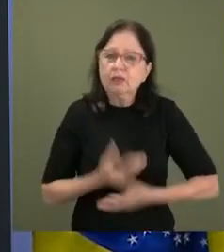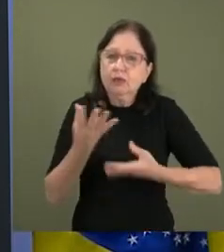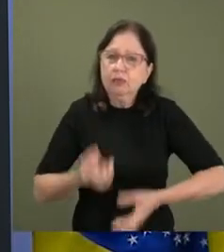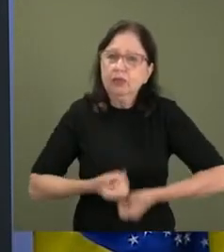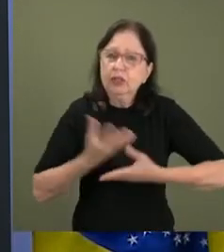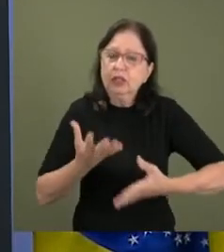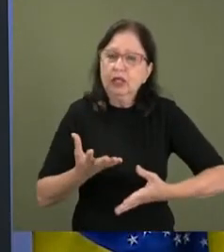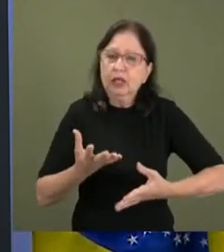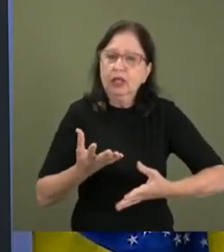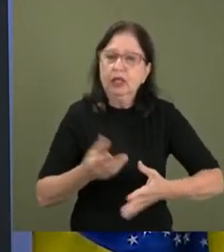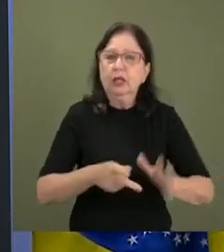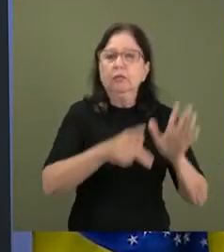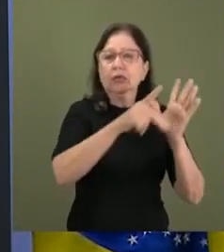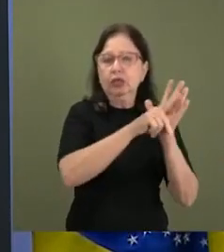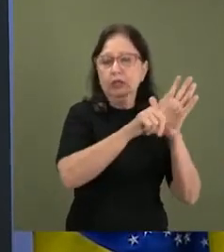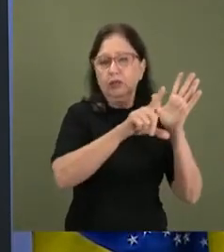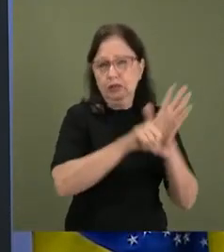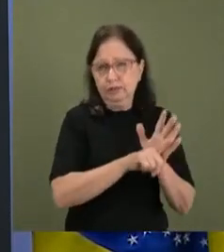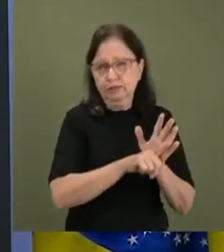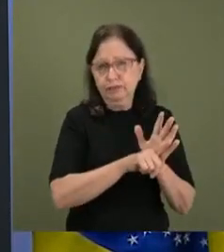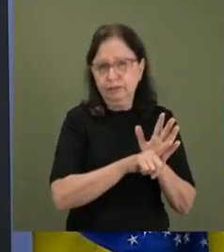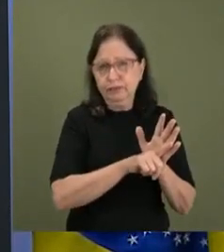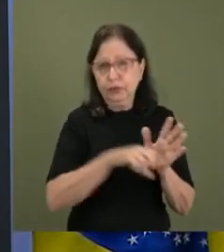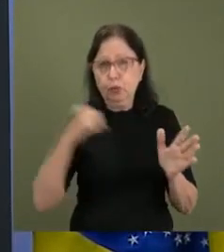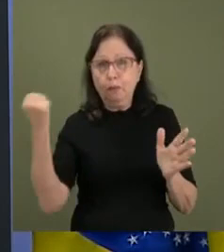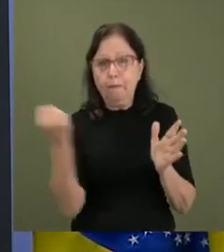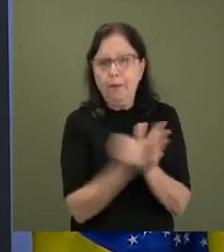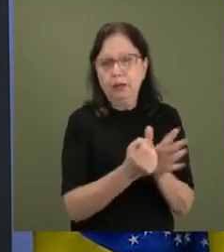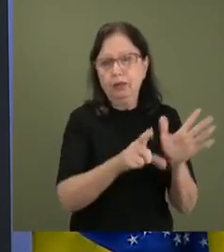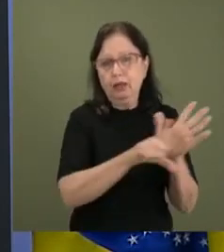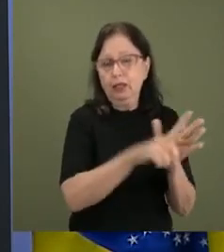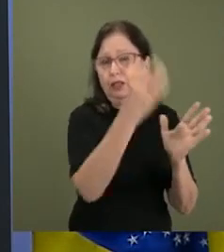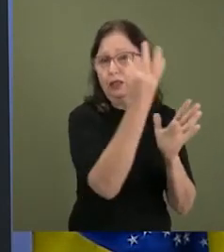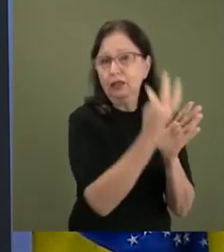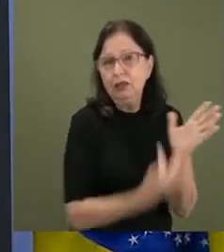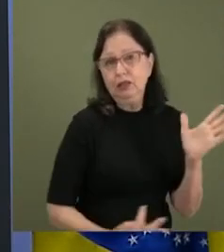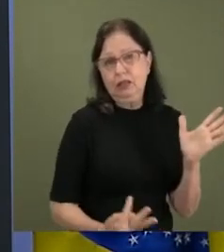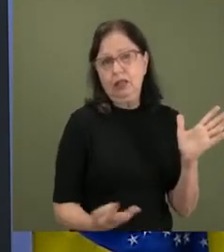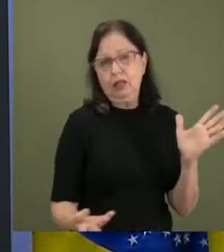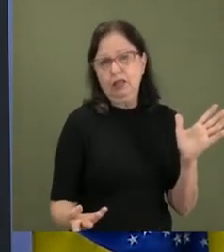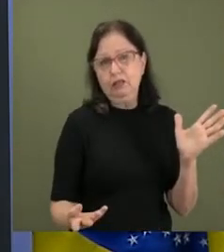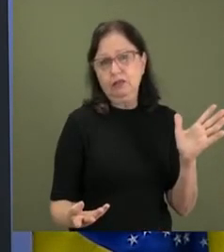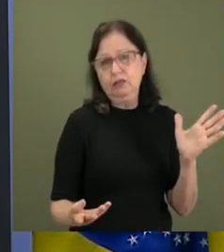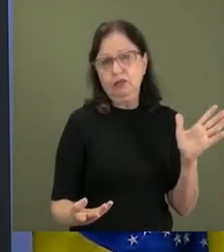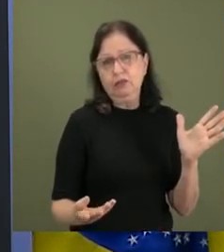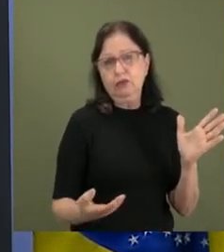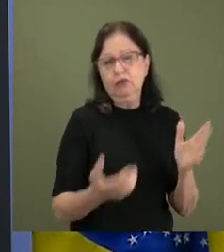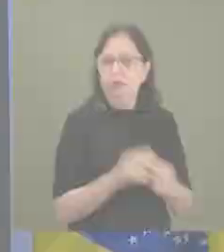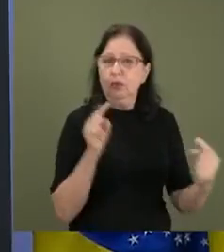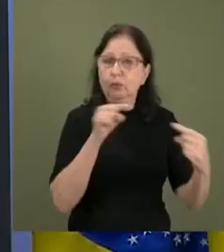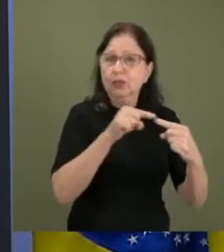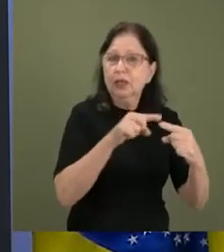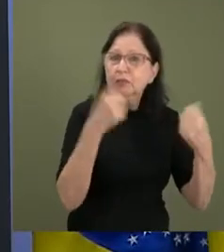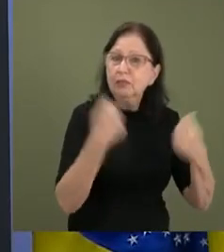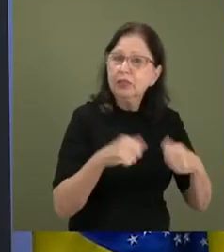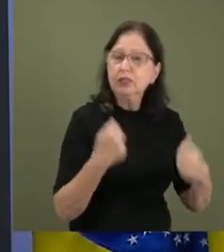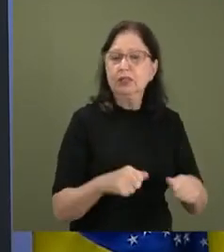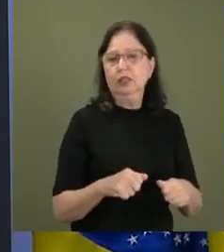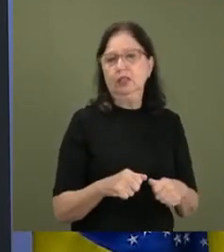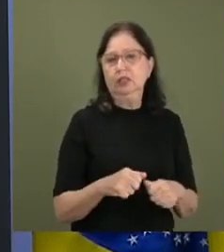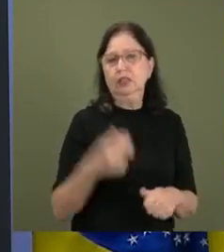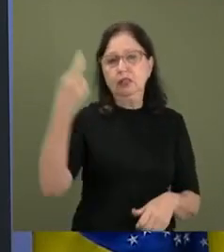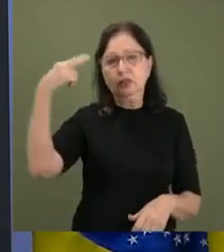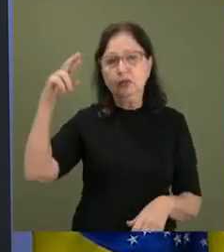projeto de marco legal para os jogos eletrônicos, para os videogames, não servem as empresas de videogame, servem a quem? O que vemos